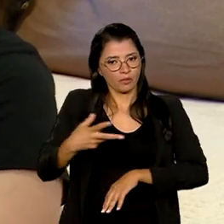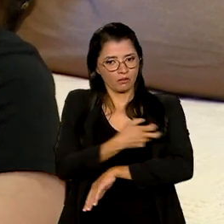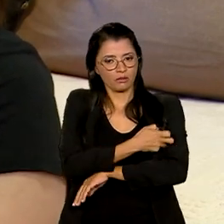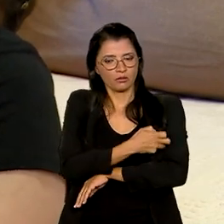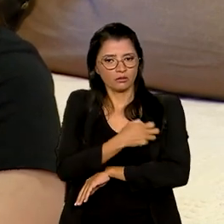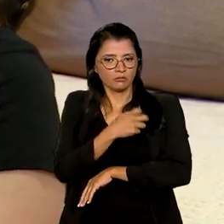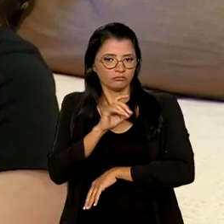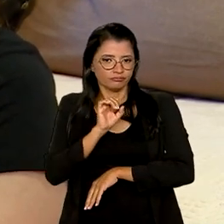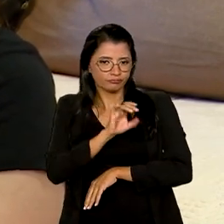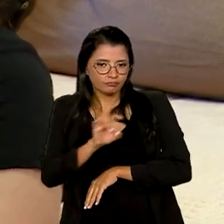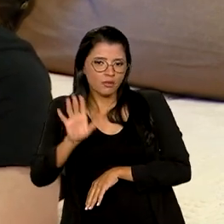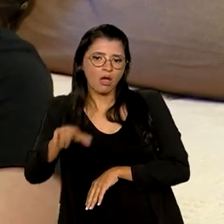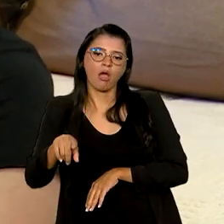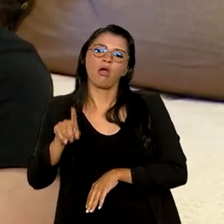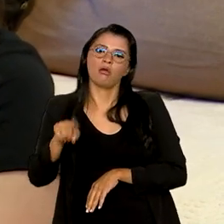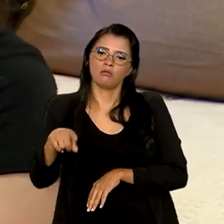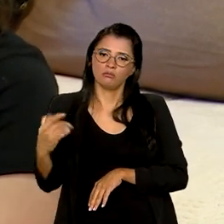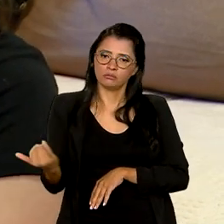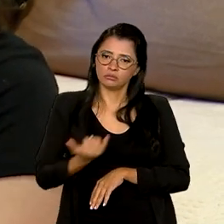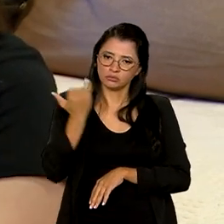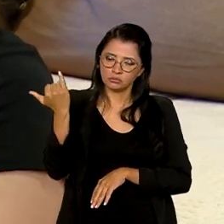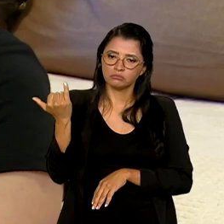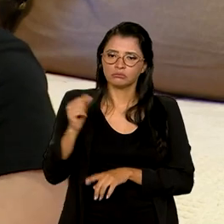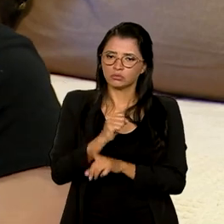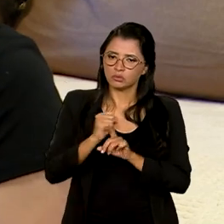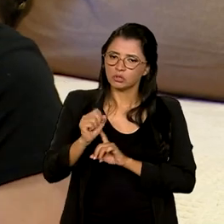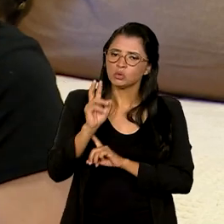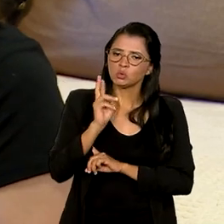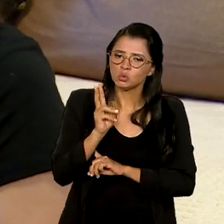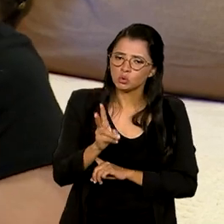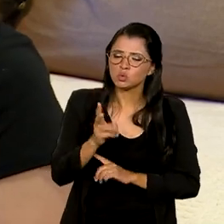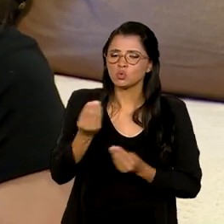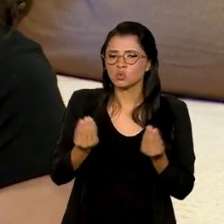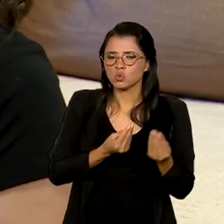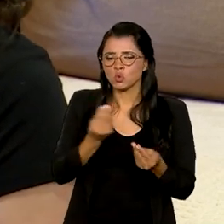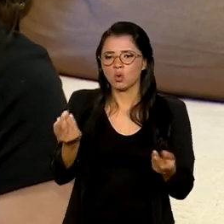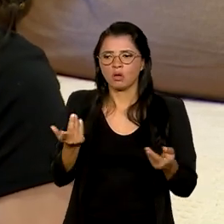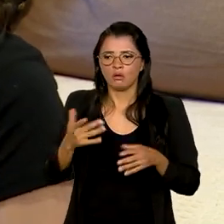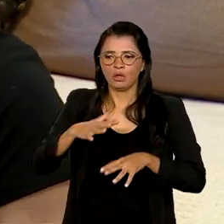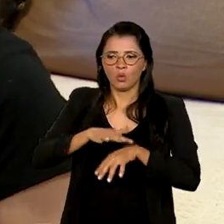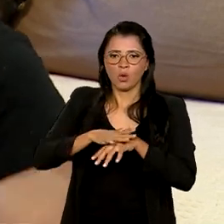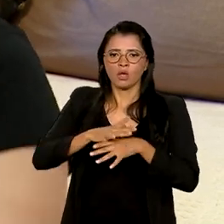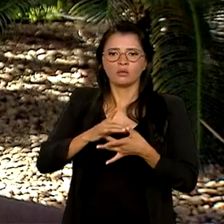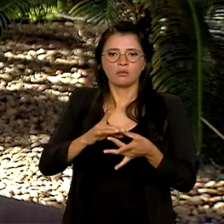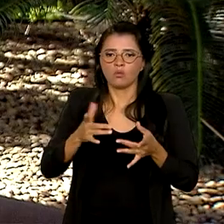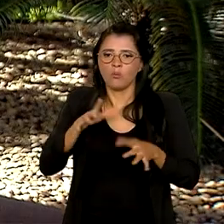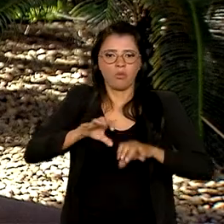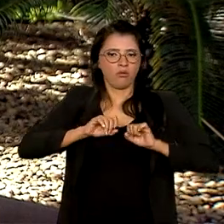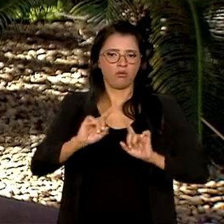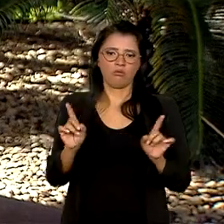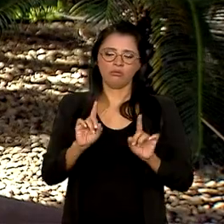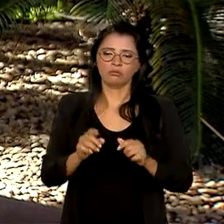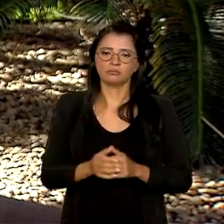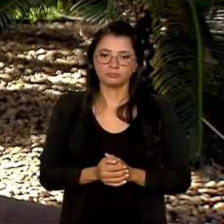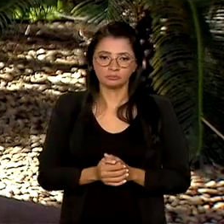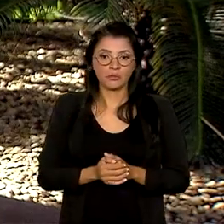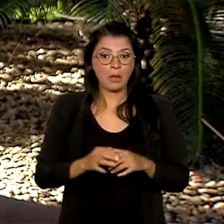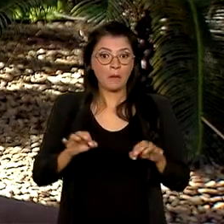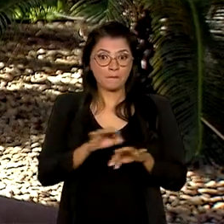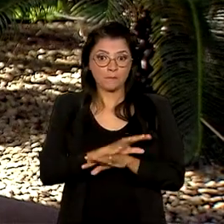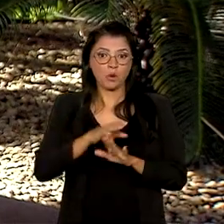é importante para que a sociedade se mantenha livre de várias doenças. Depois da queda